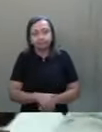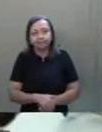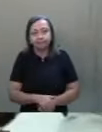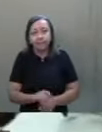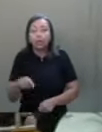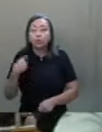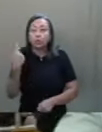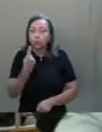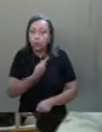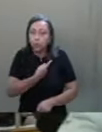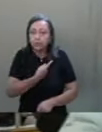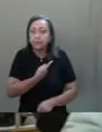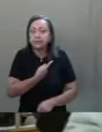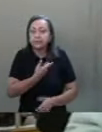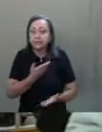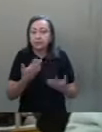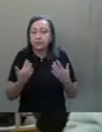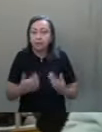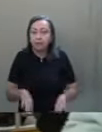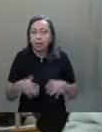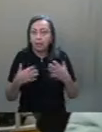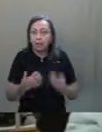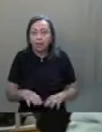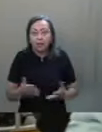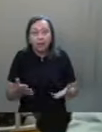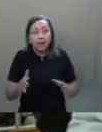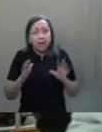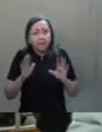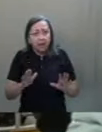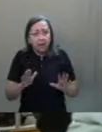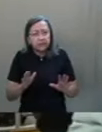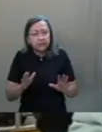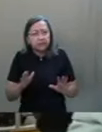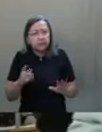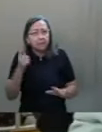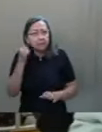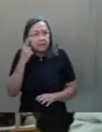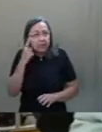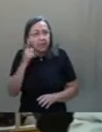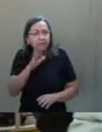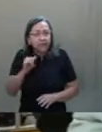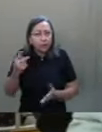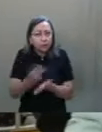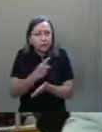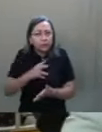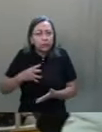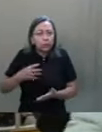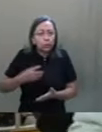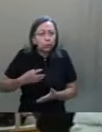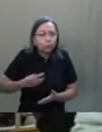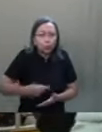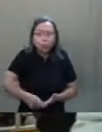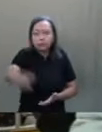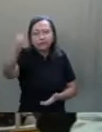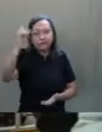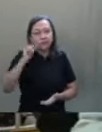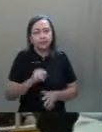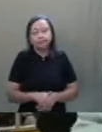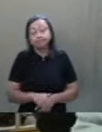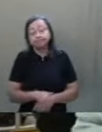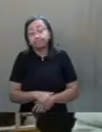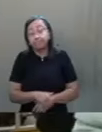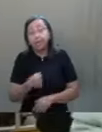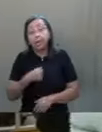nesse patamar. Agora, prever isso para toda a vida, eu acho que é